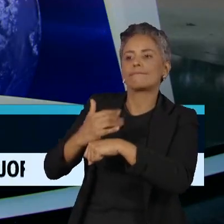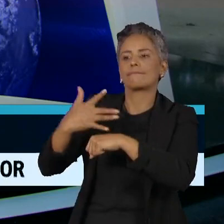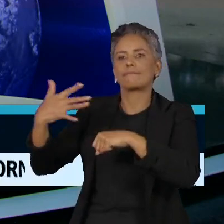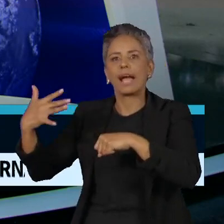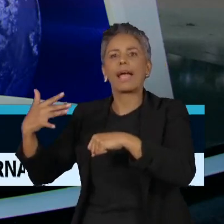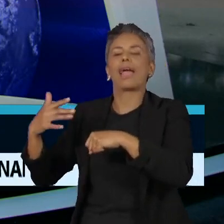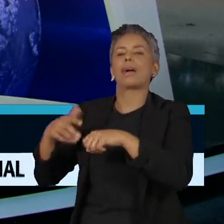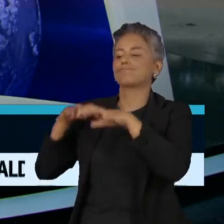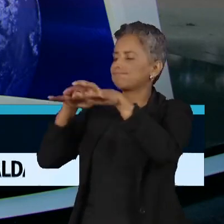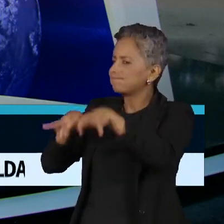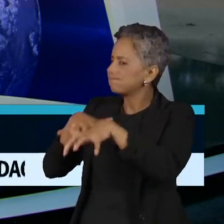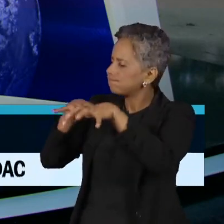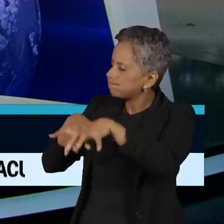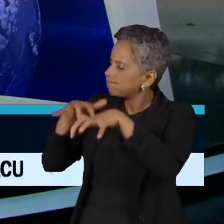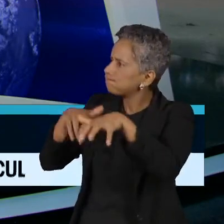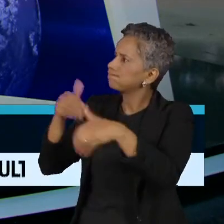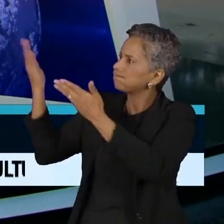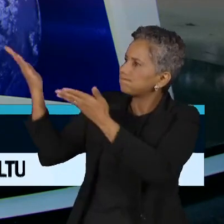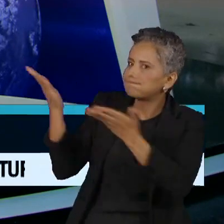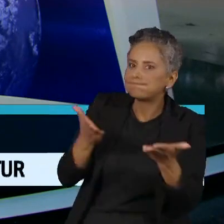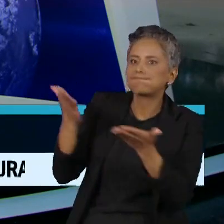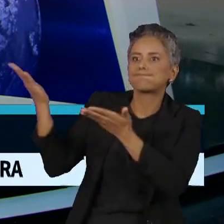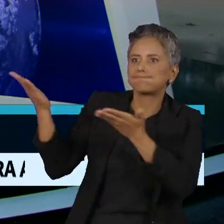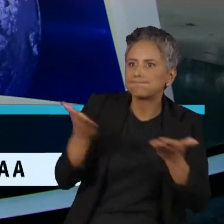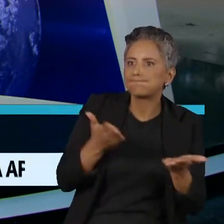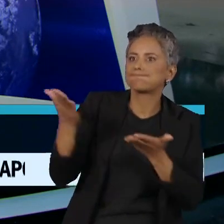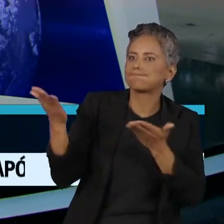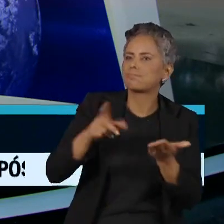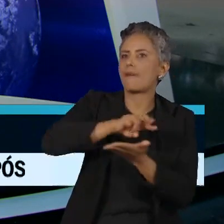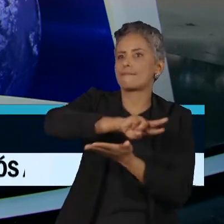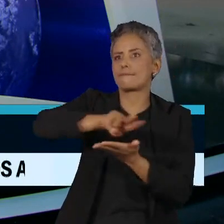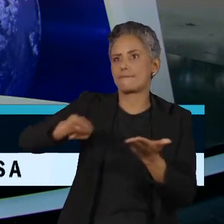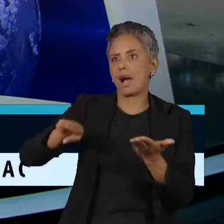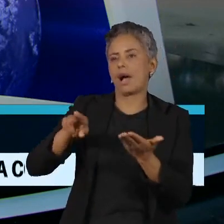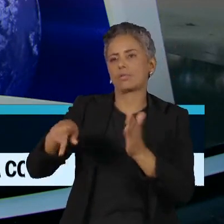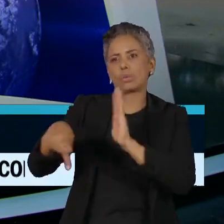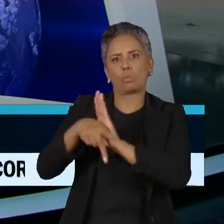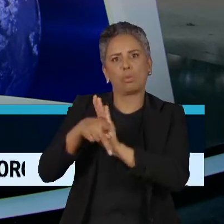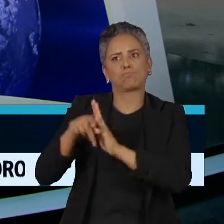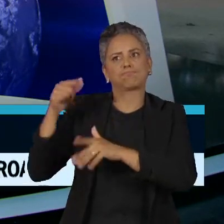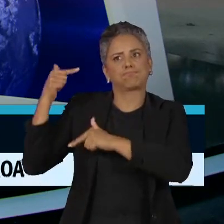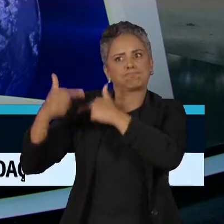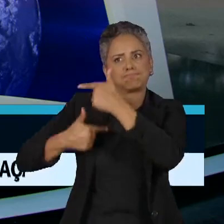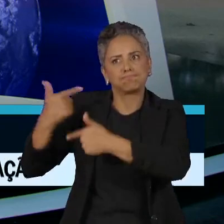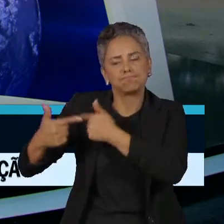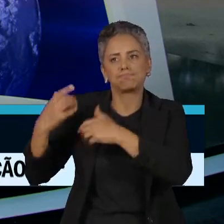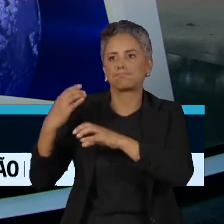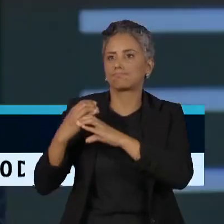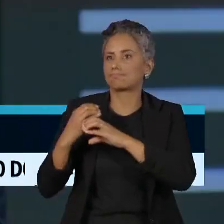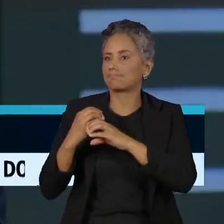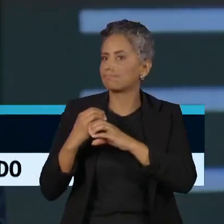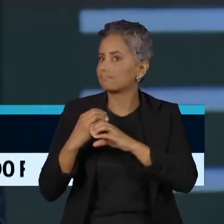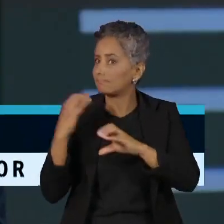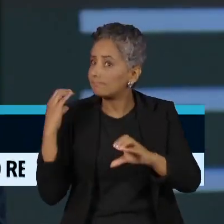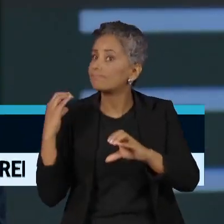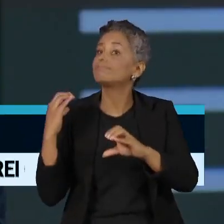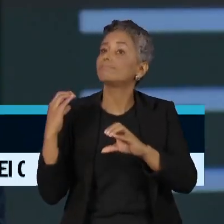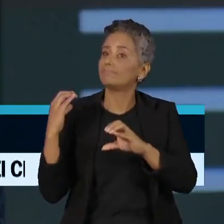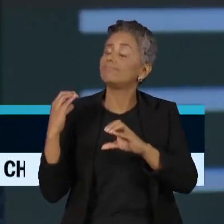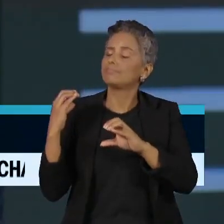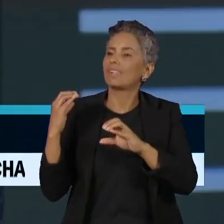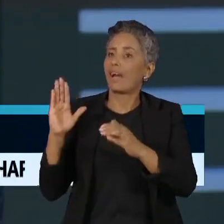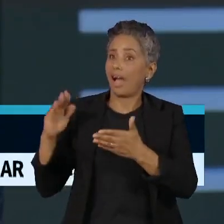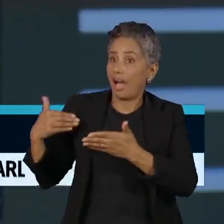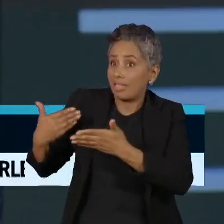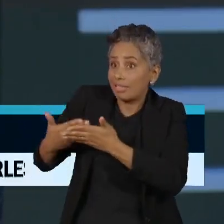e, eventualmente, a gente exporta alguma coisa de serviços, foi mais forte no cenário de serviços de engenharia. Hoje, eu não tenho de